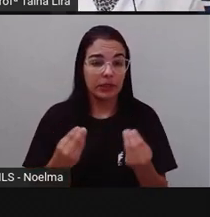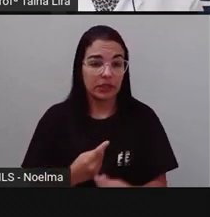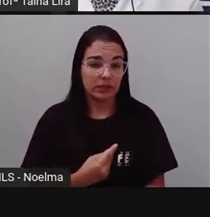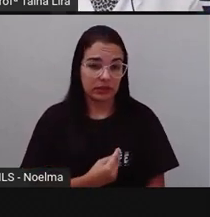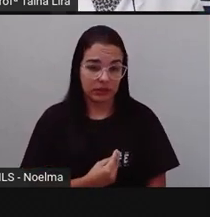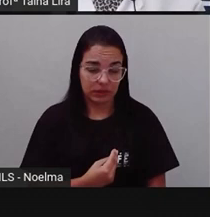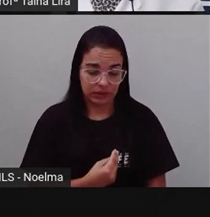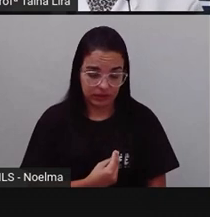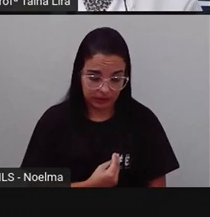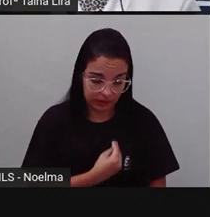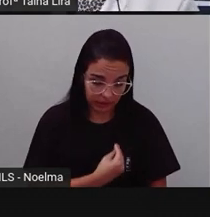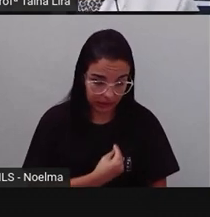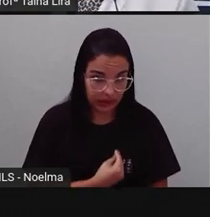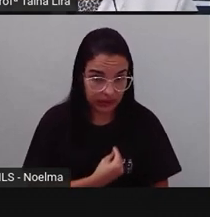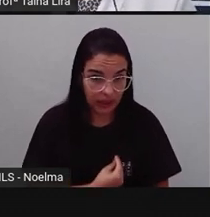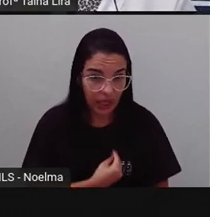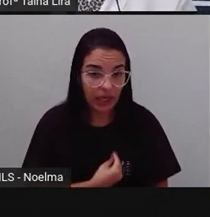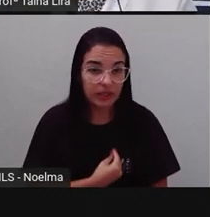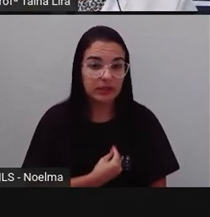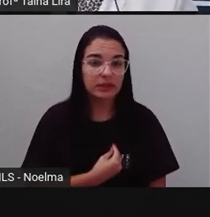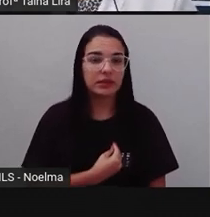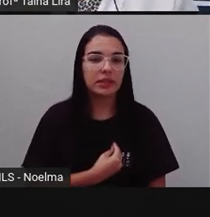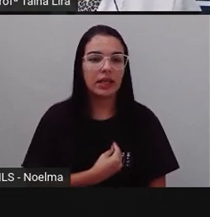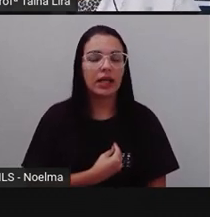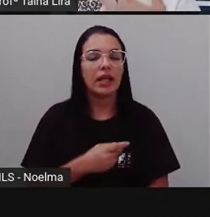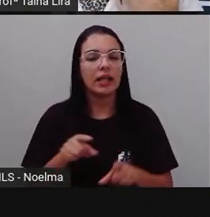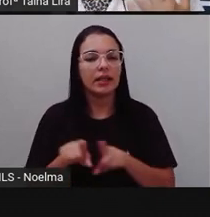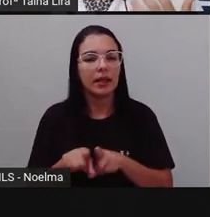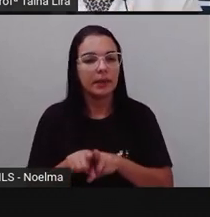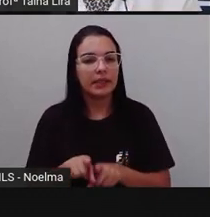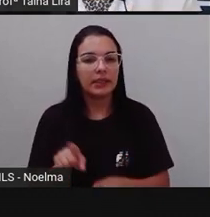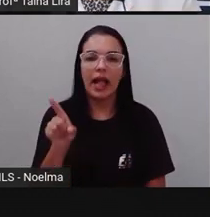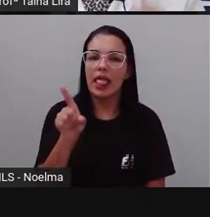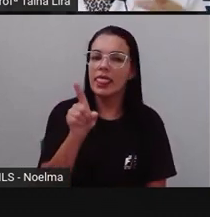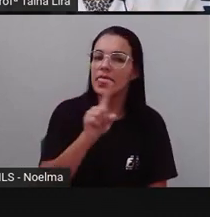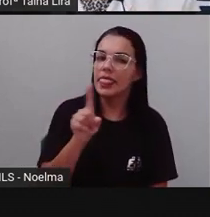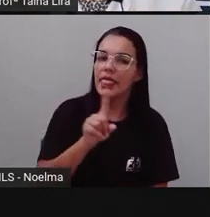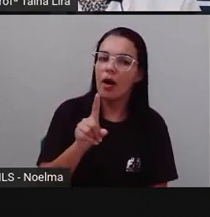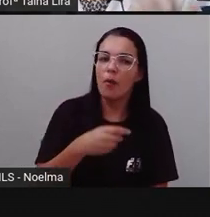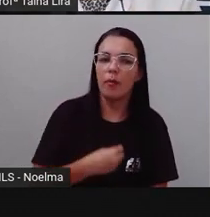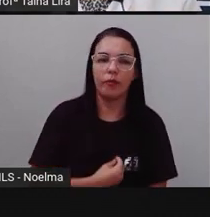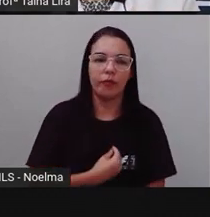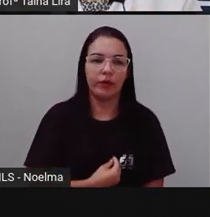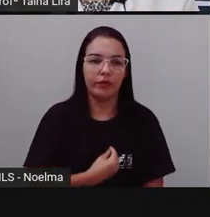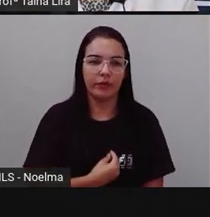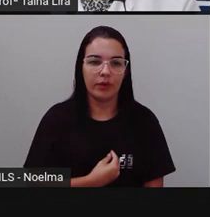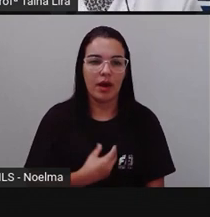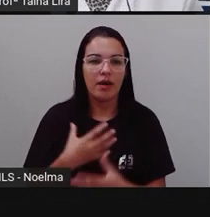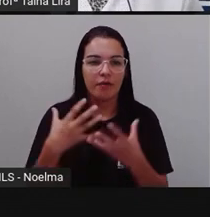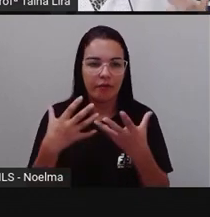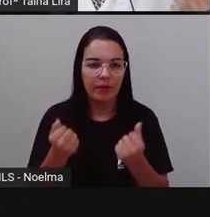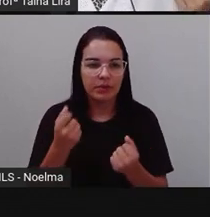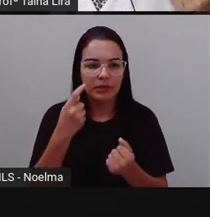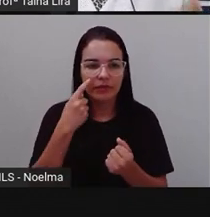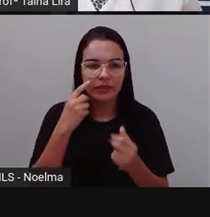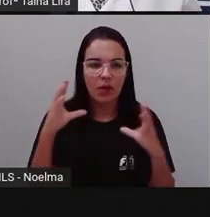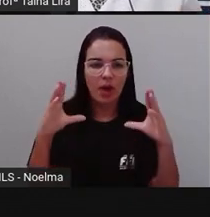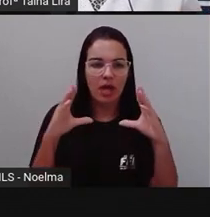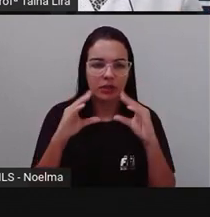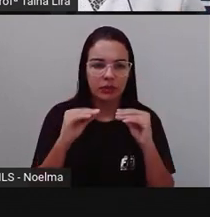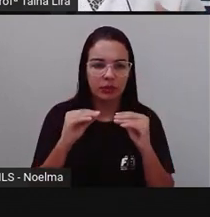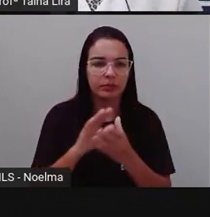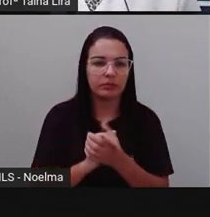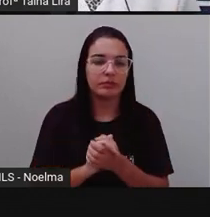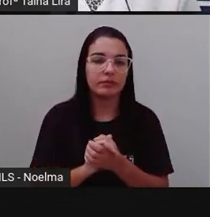seres vivos E os elementos não vivos, E aí nós já vimos a diferença e vamos rever. Então, pró,